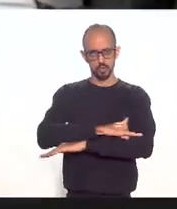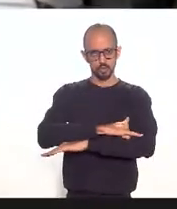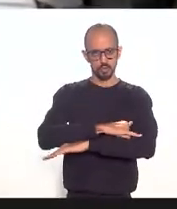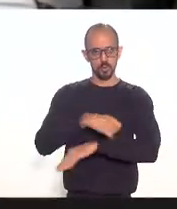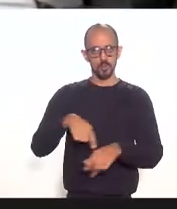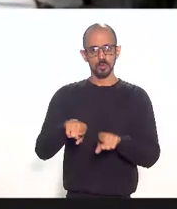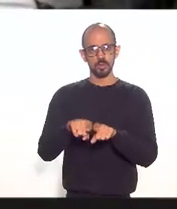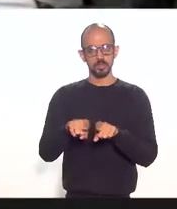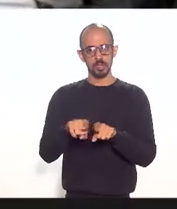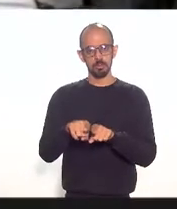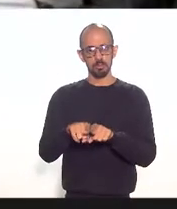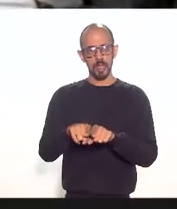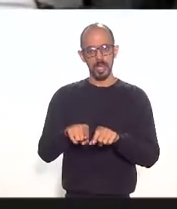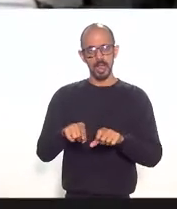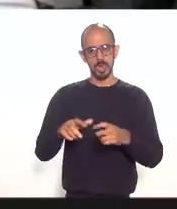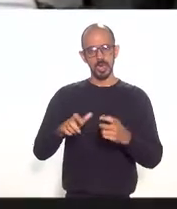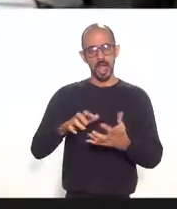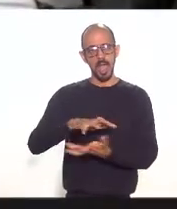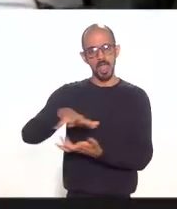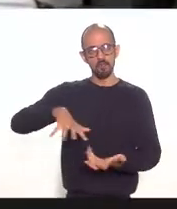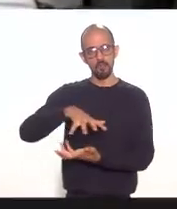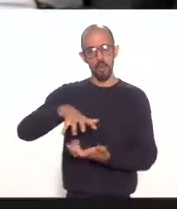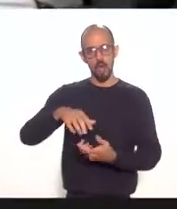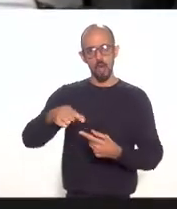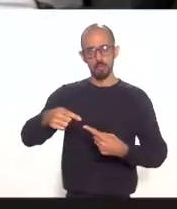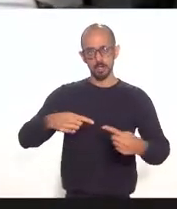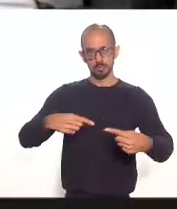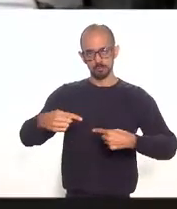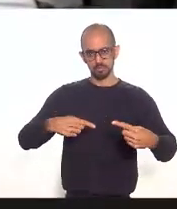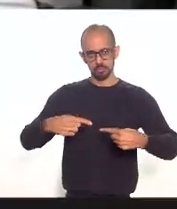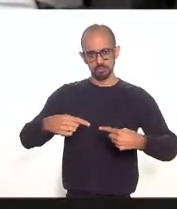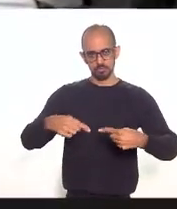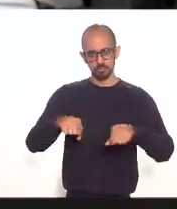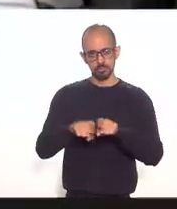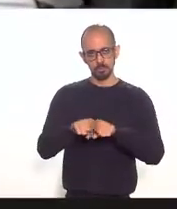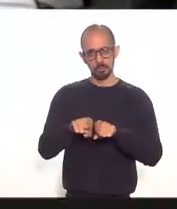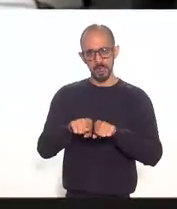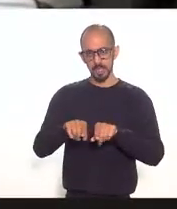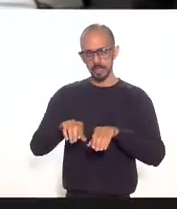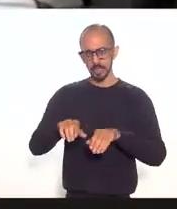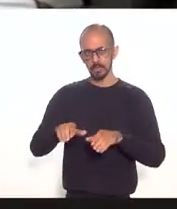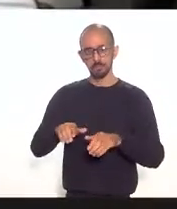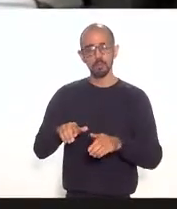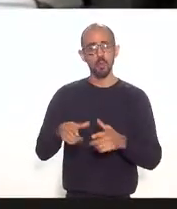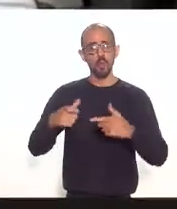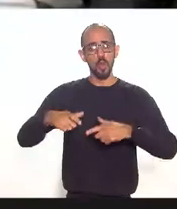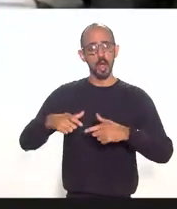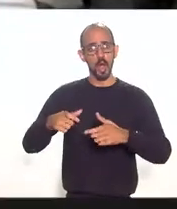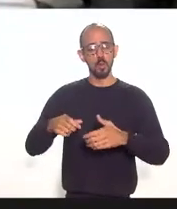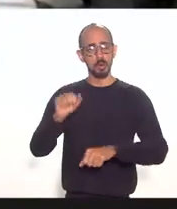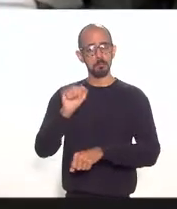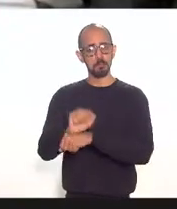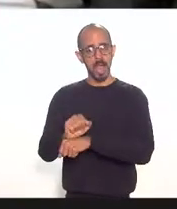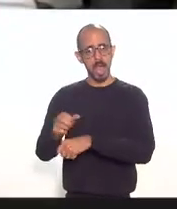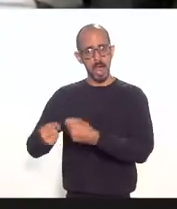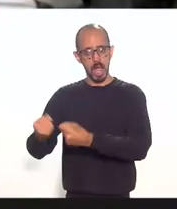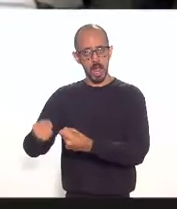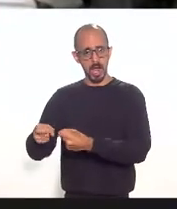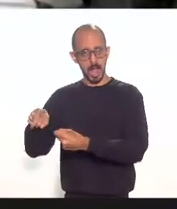ampliação de pista e pátio para justamente a gente incomodar o crescimento da aviação comercial